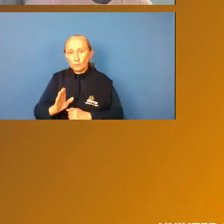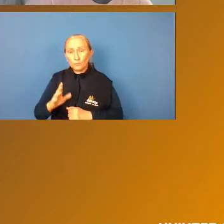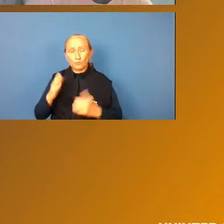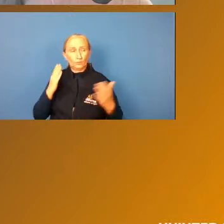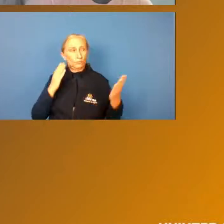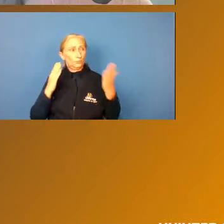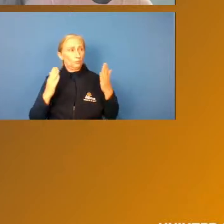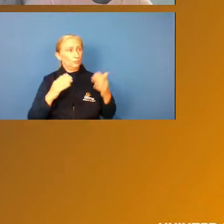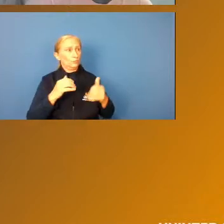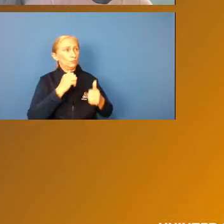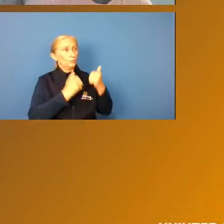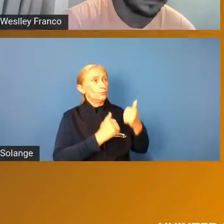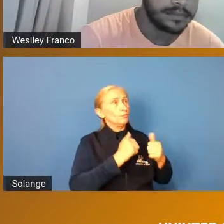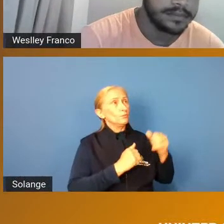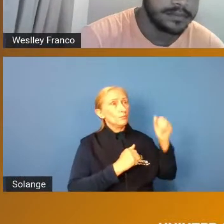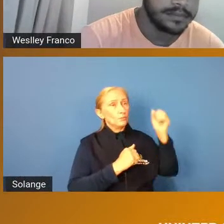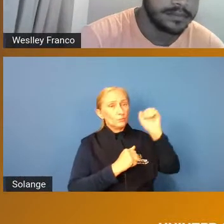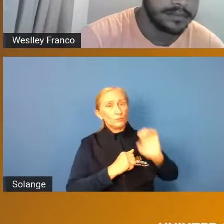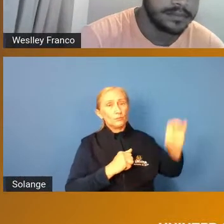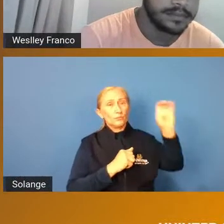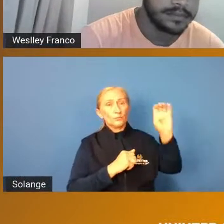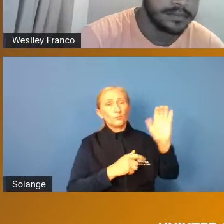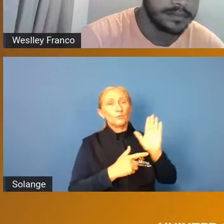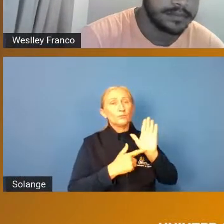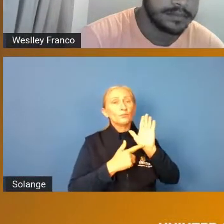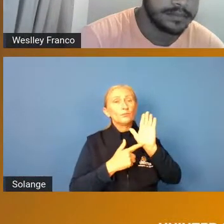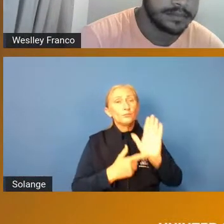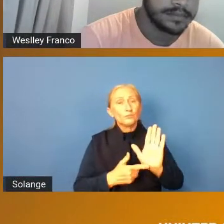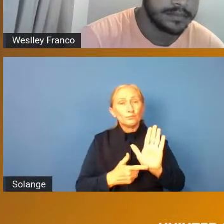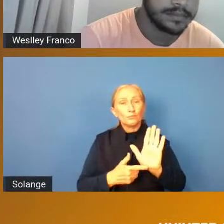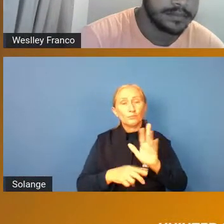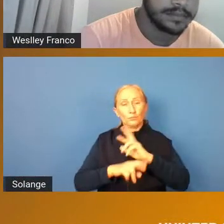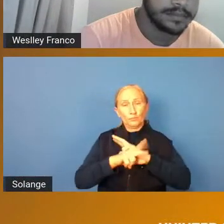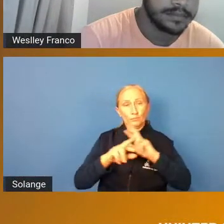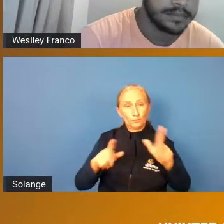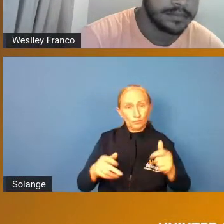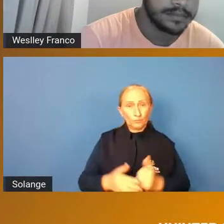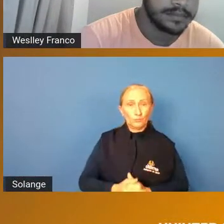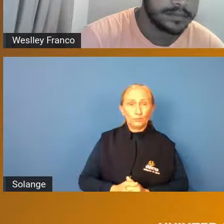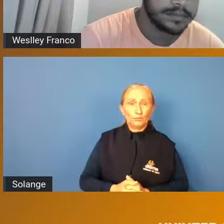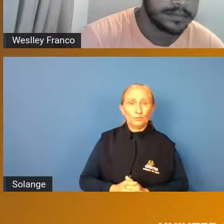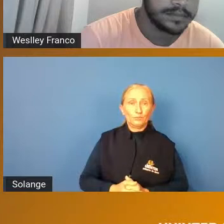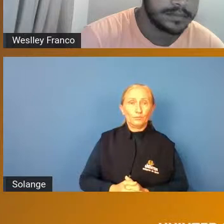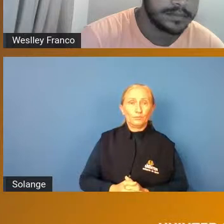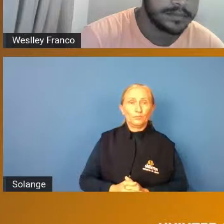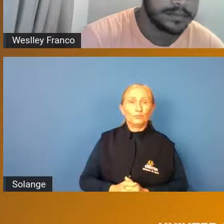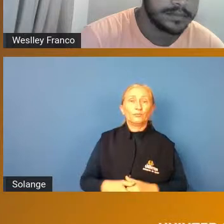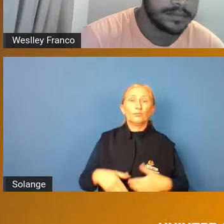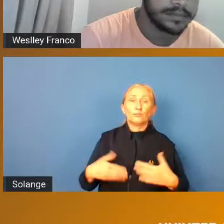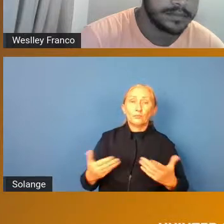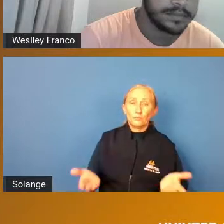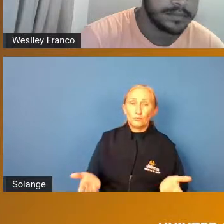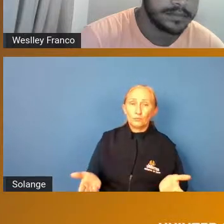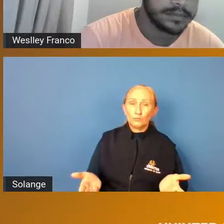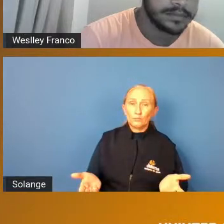comparado ao futebol europeu apresenta diferenças né então